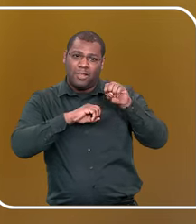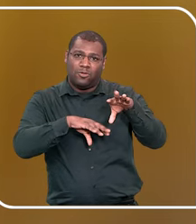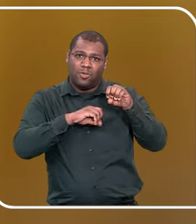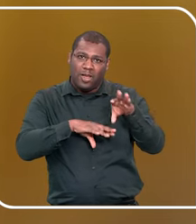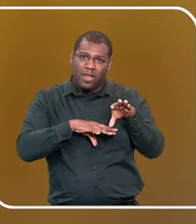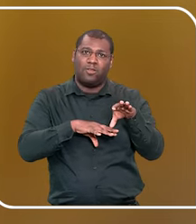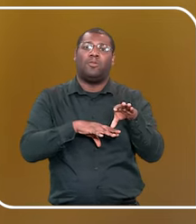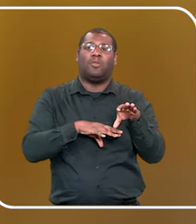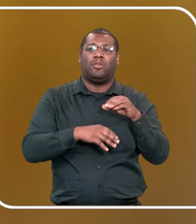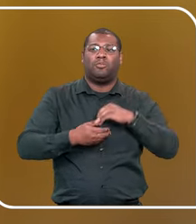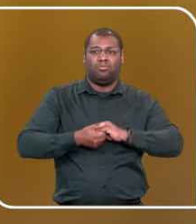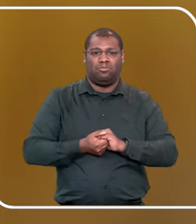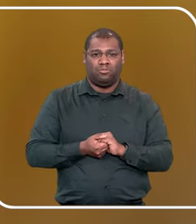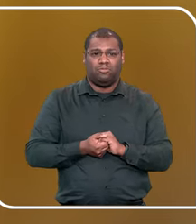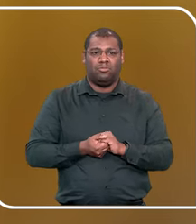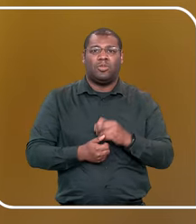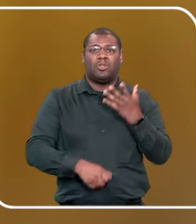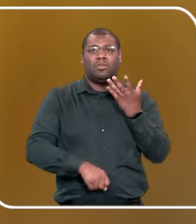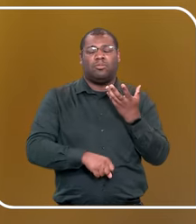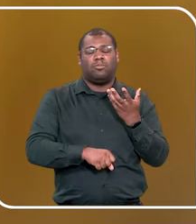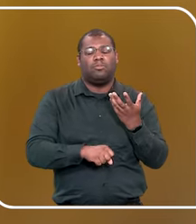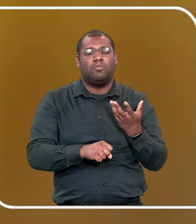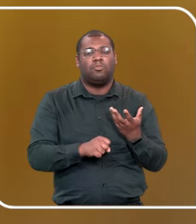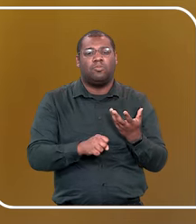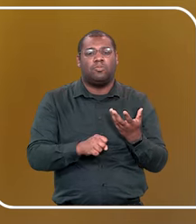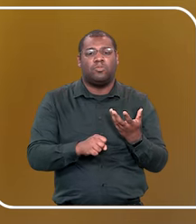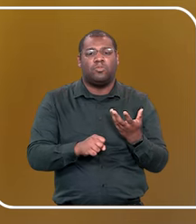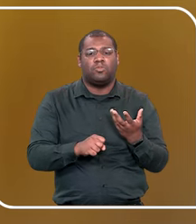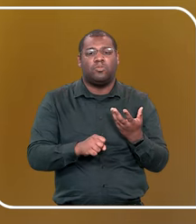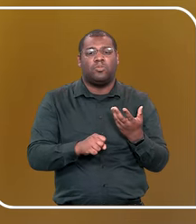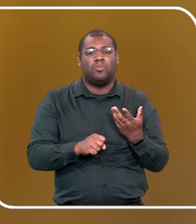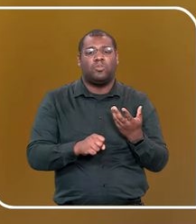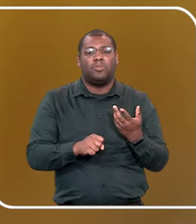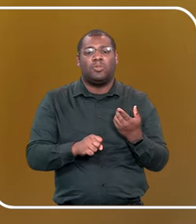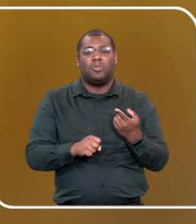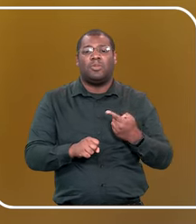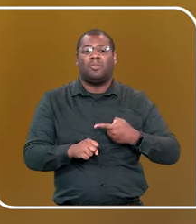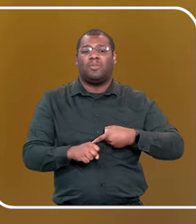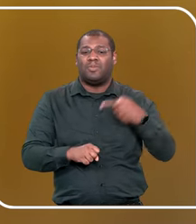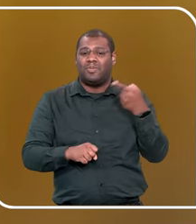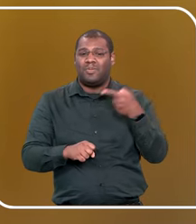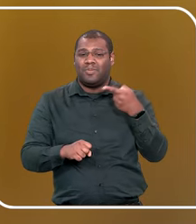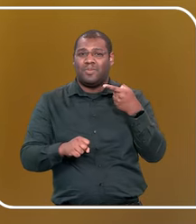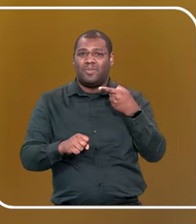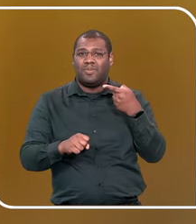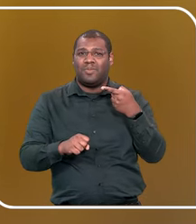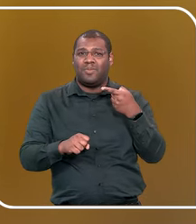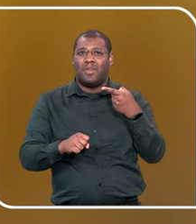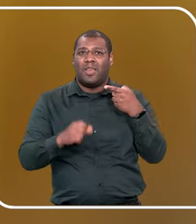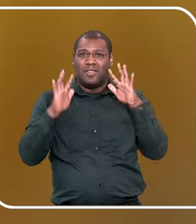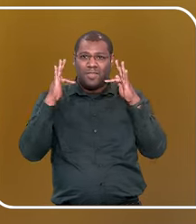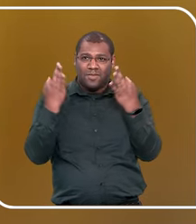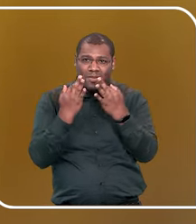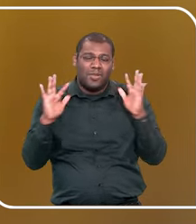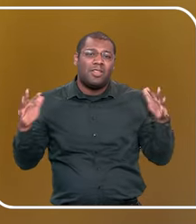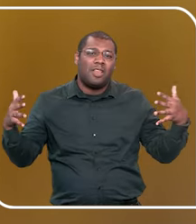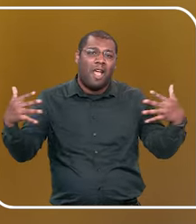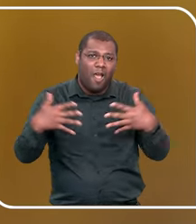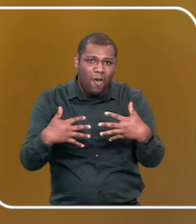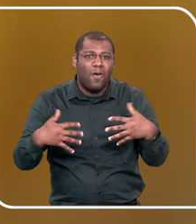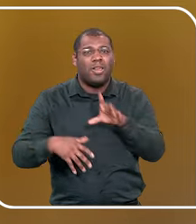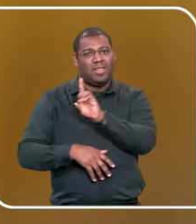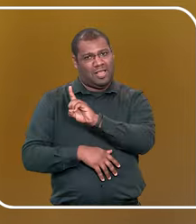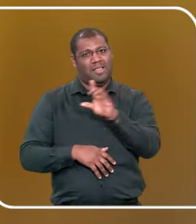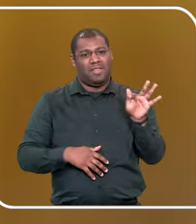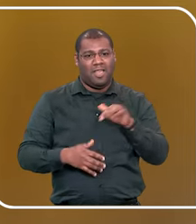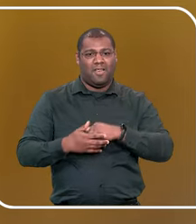certificada pela Positive Discipline Association, primeira família acolhedora do DF, dirige um trabalho social